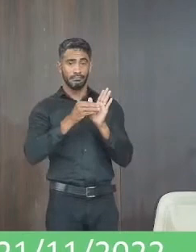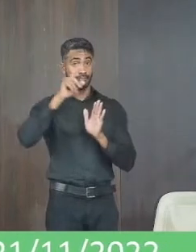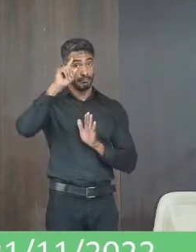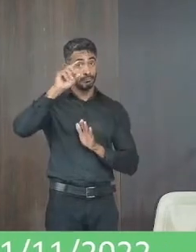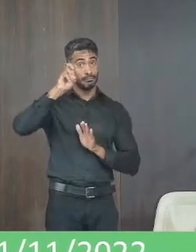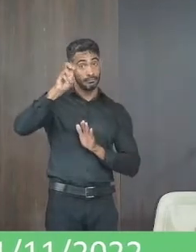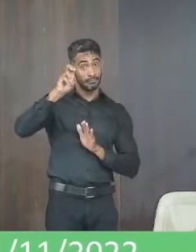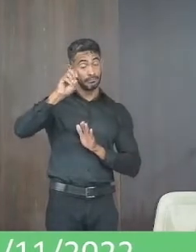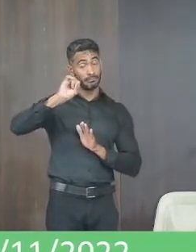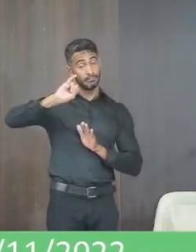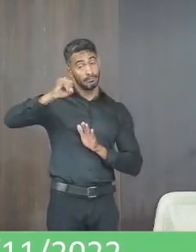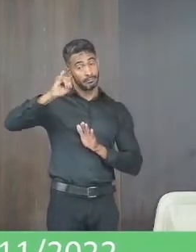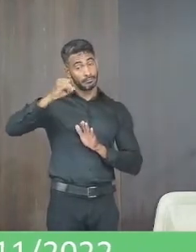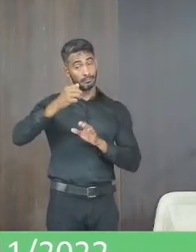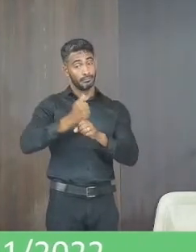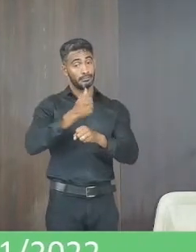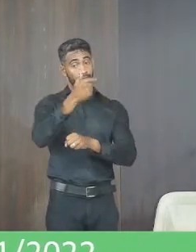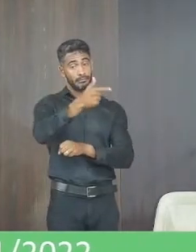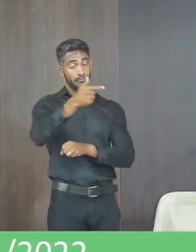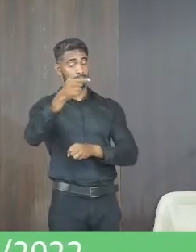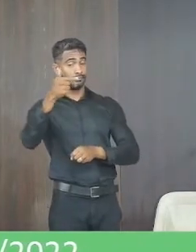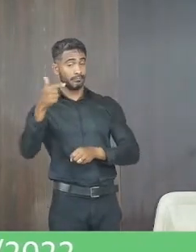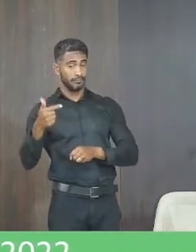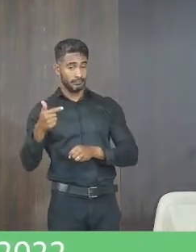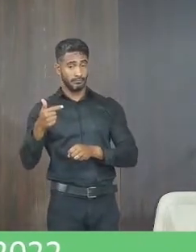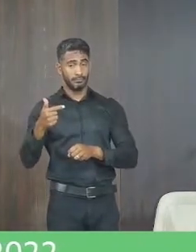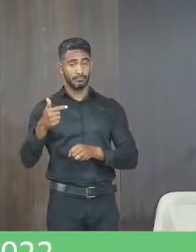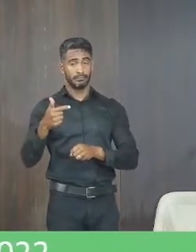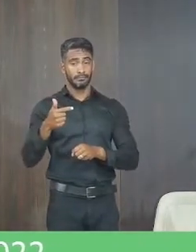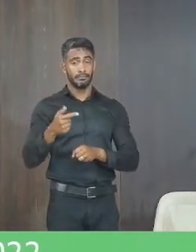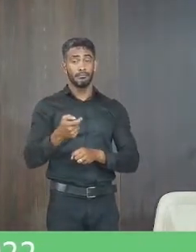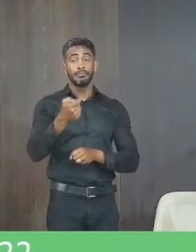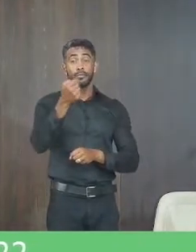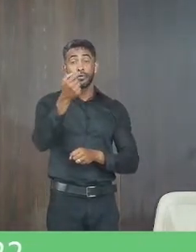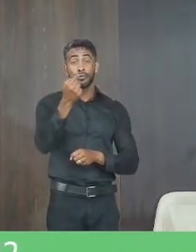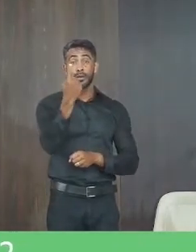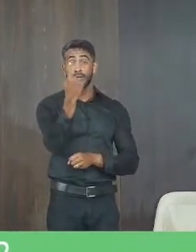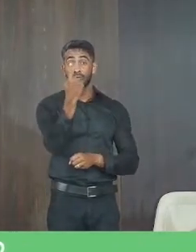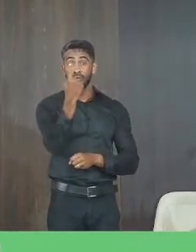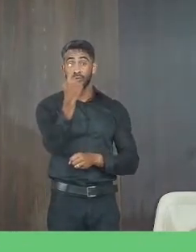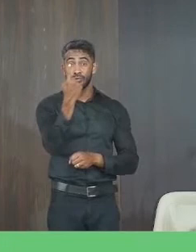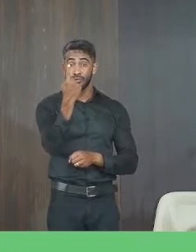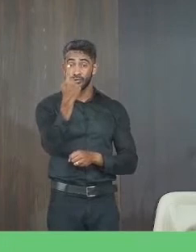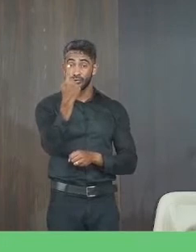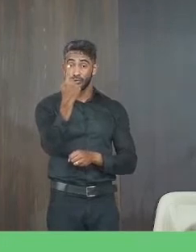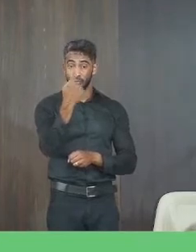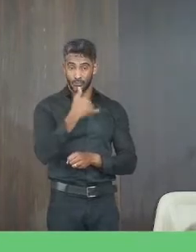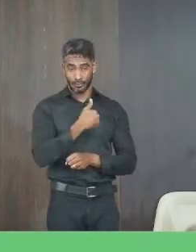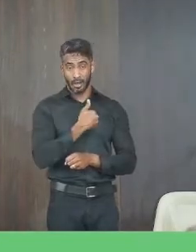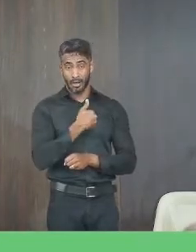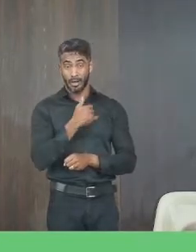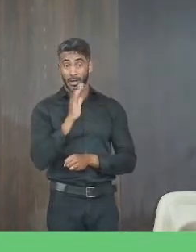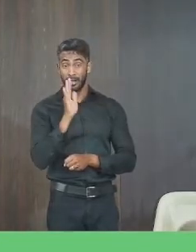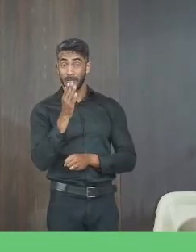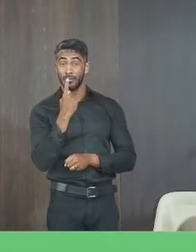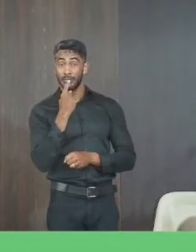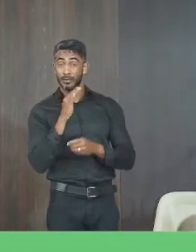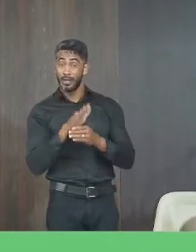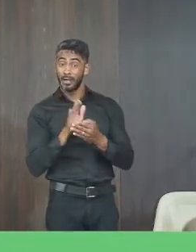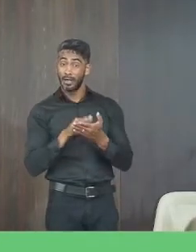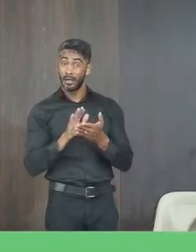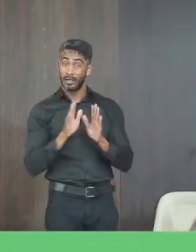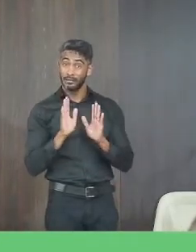de janeiro de 2022 e já está fazendo aniversário né quase aniversário de um ano que esse projeto